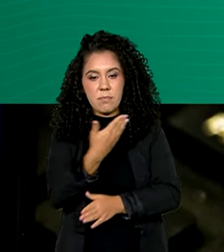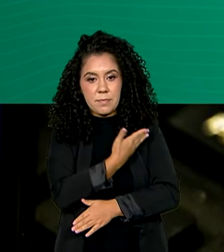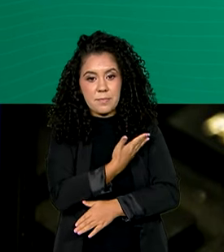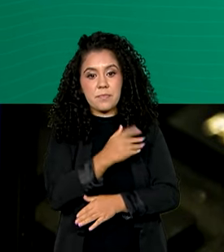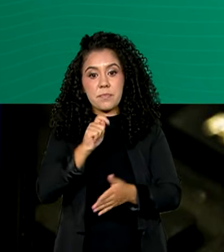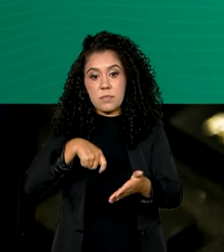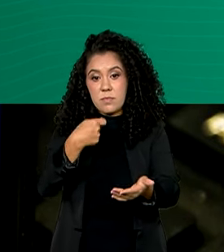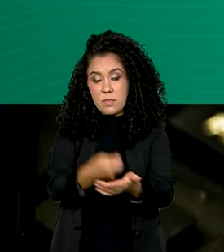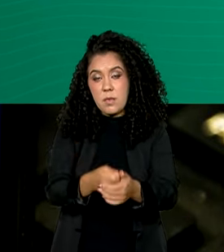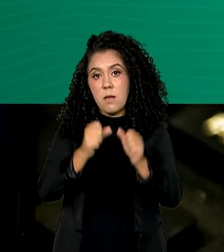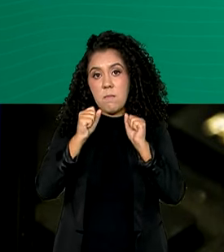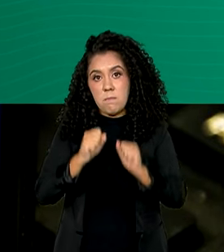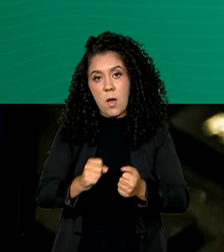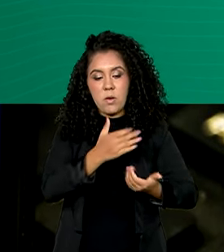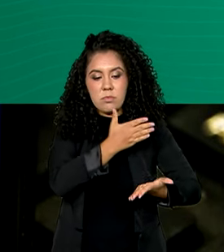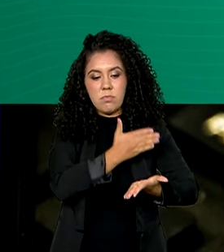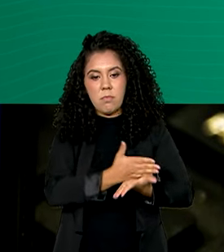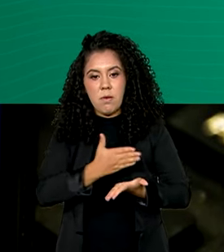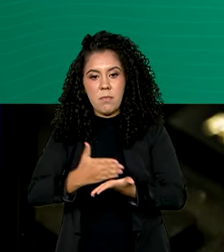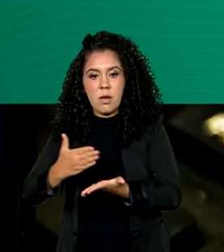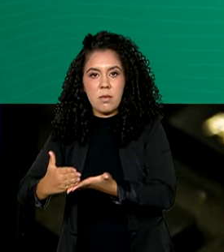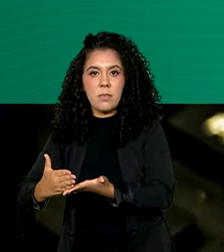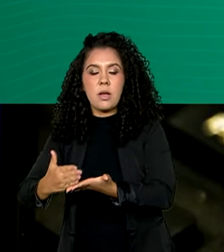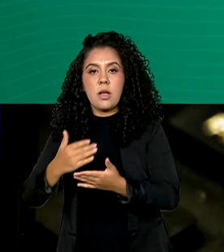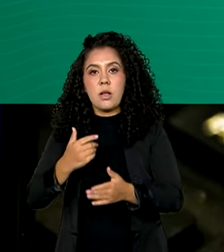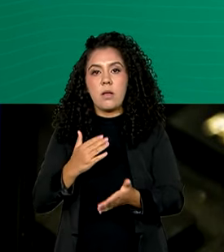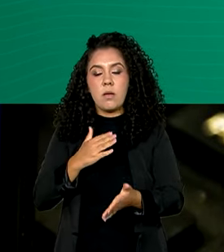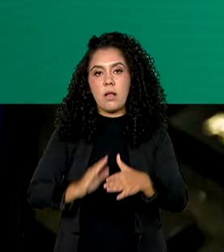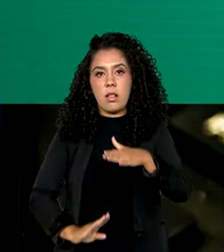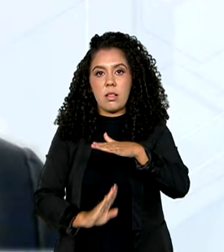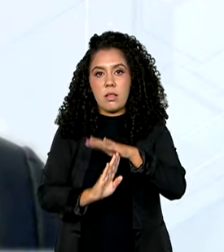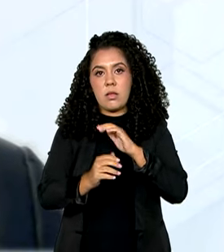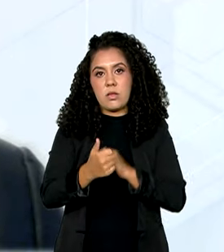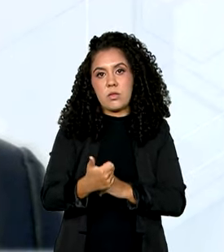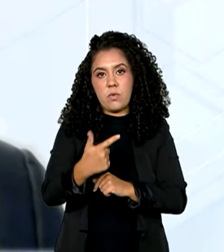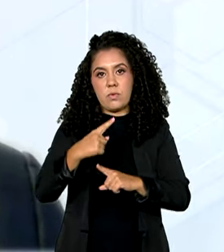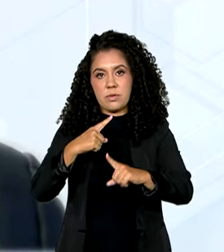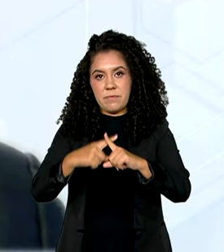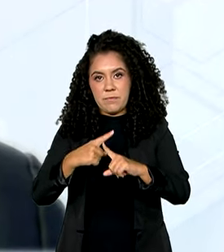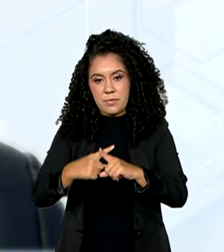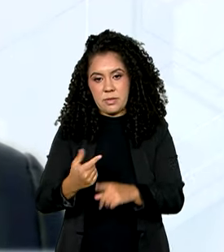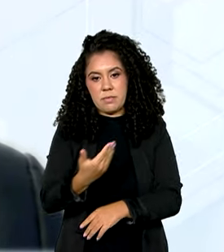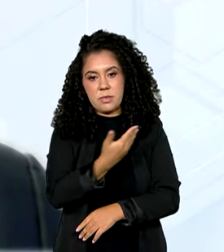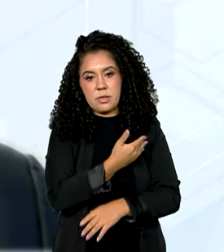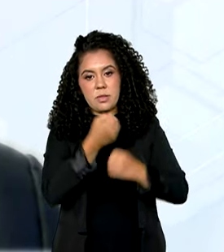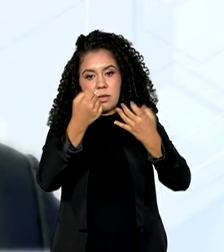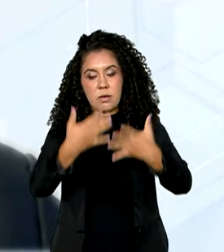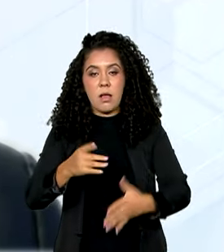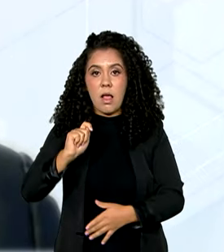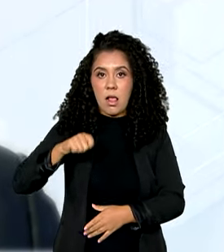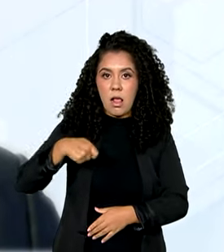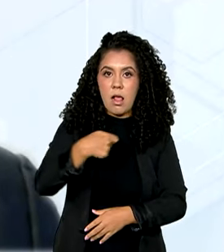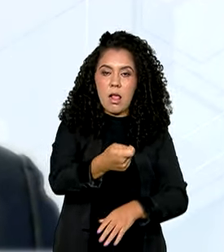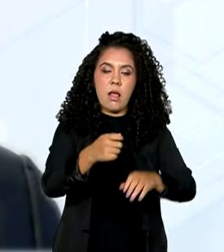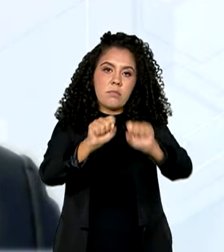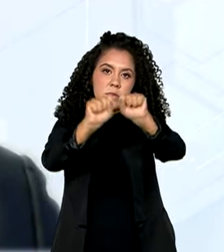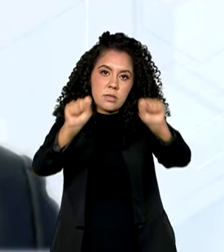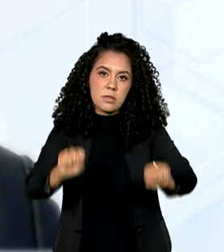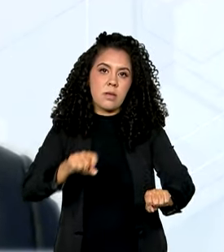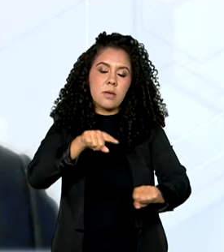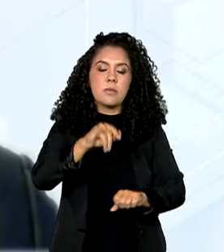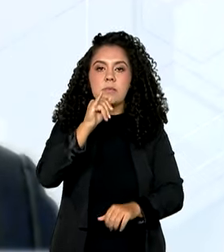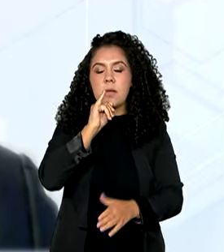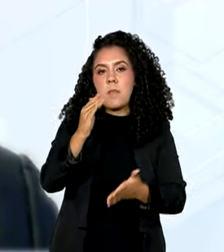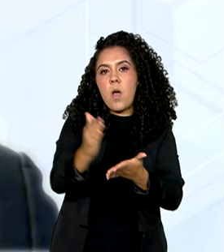pagamento pode ser dividido em até 12 vezes. É uma ferramenta em que algumas situações